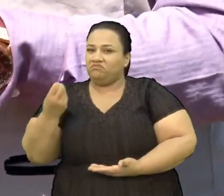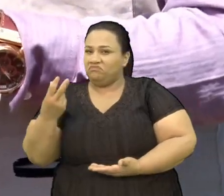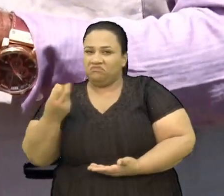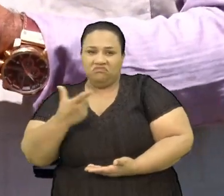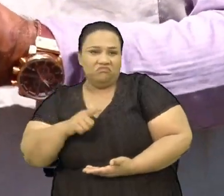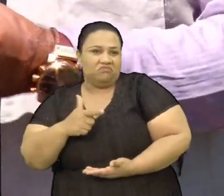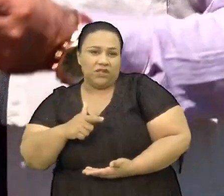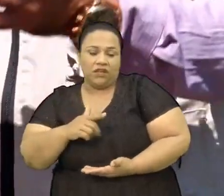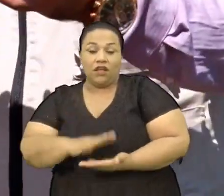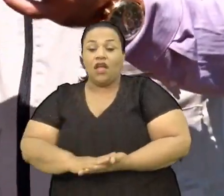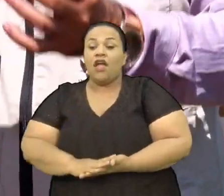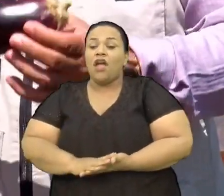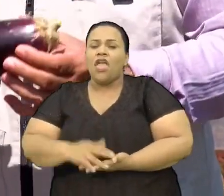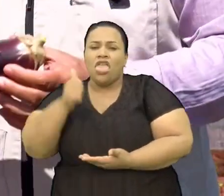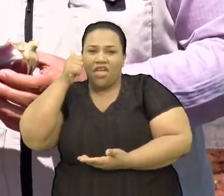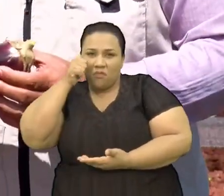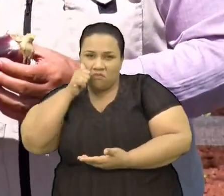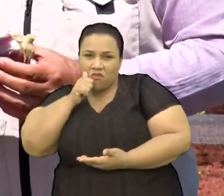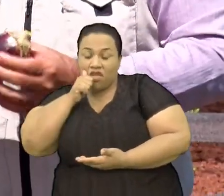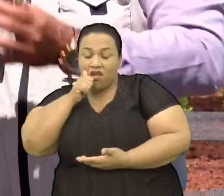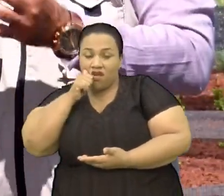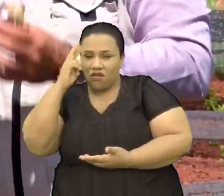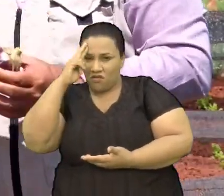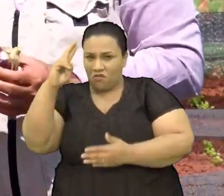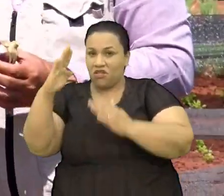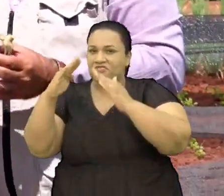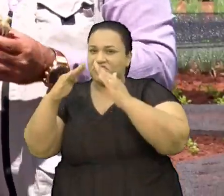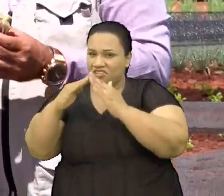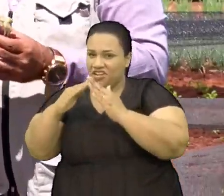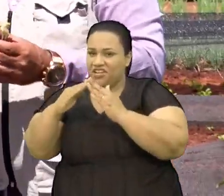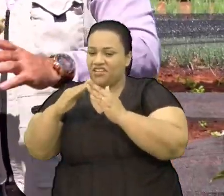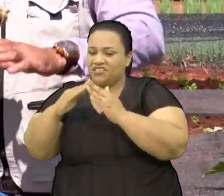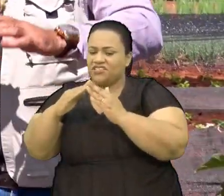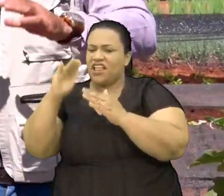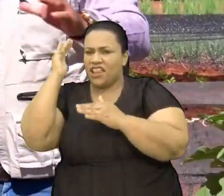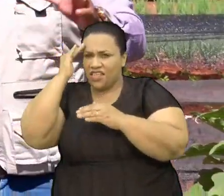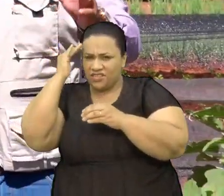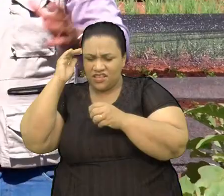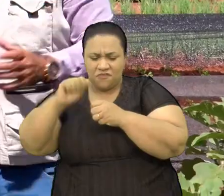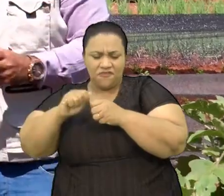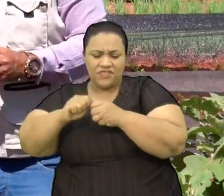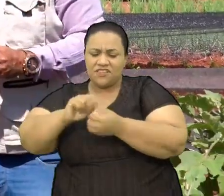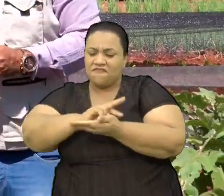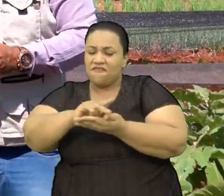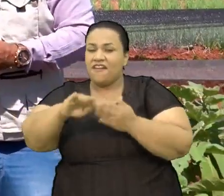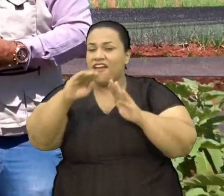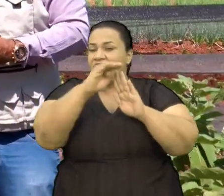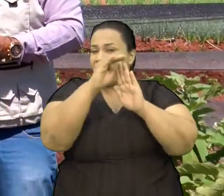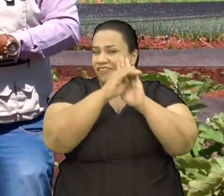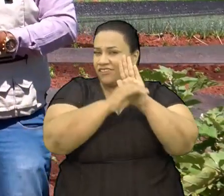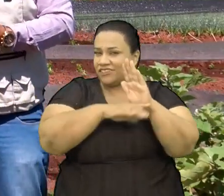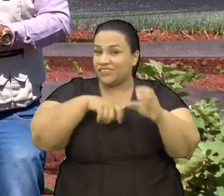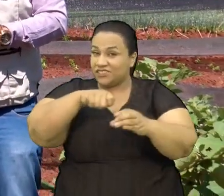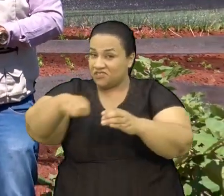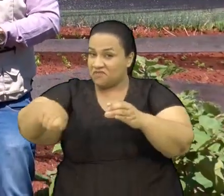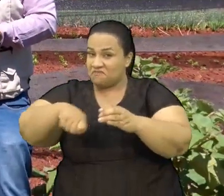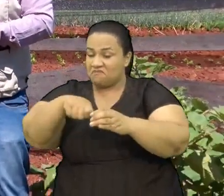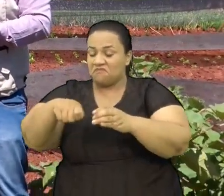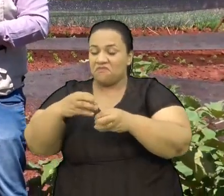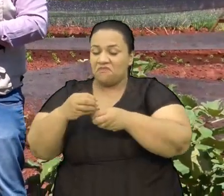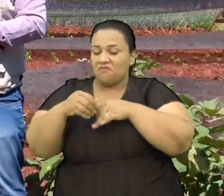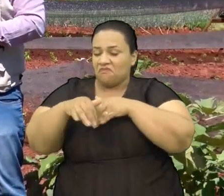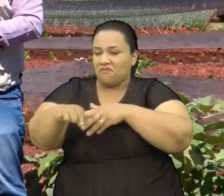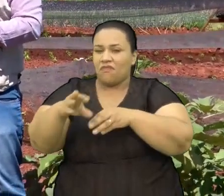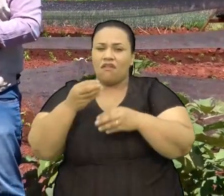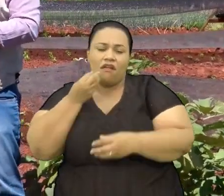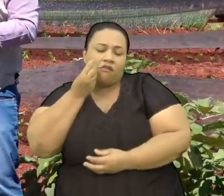de casa Está nos acompanhando agora Com certeza Sabe fazer Inúmeras receitas Com essa hortaliça Que é